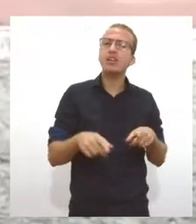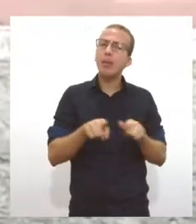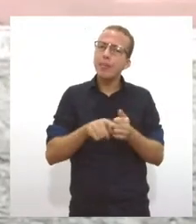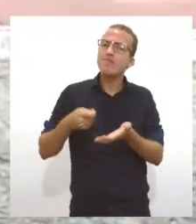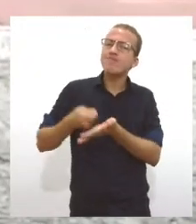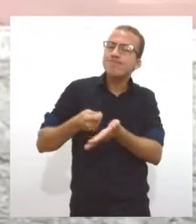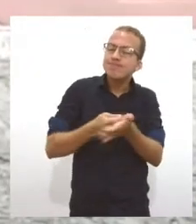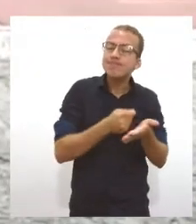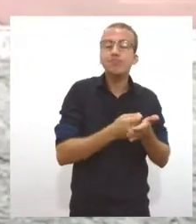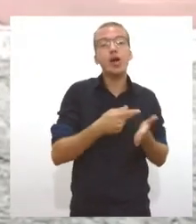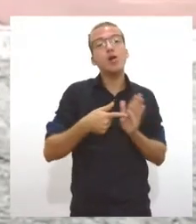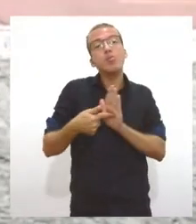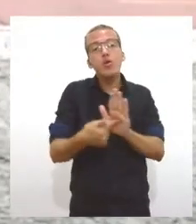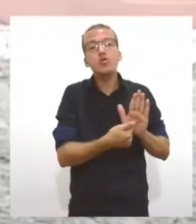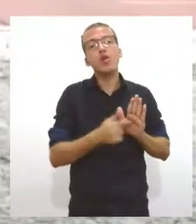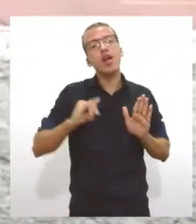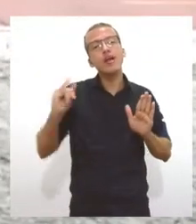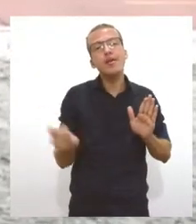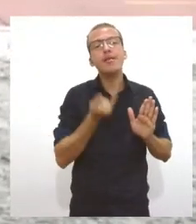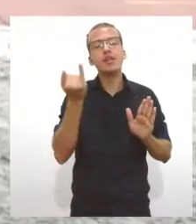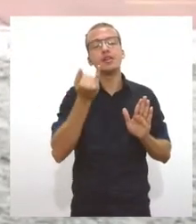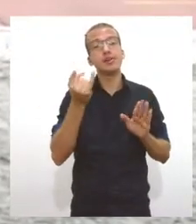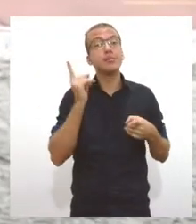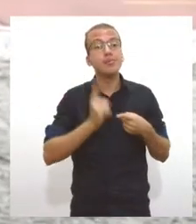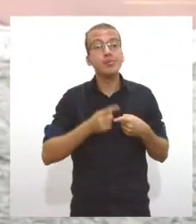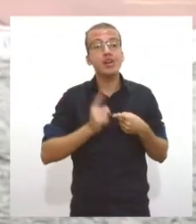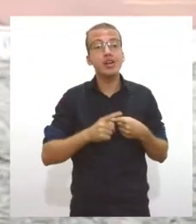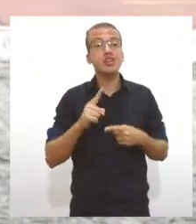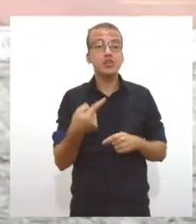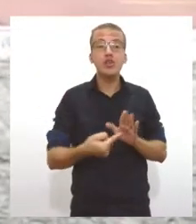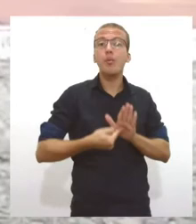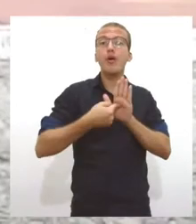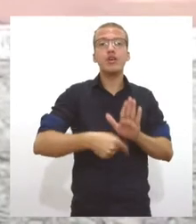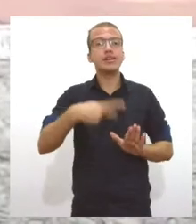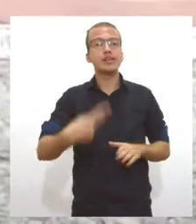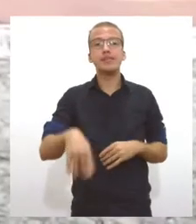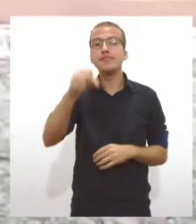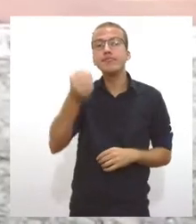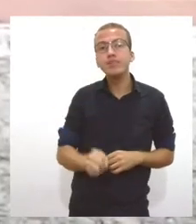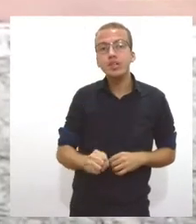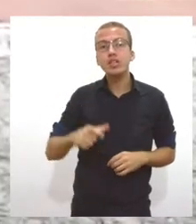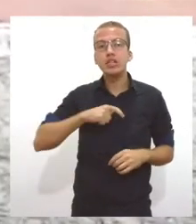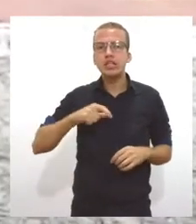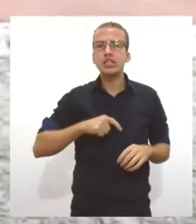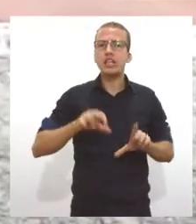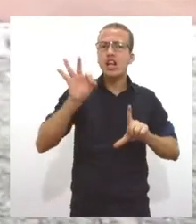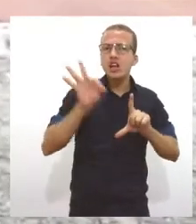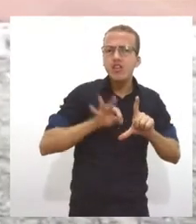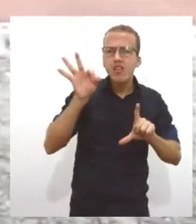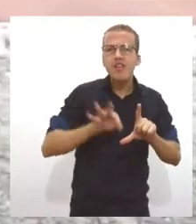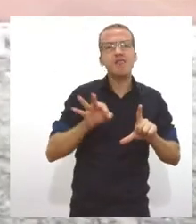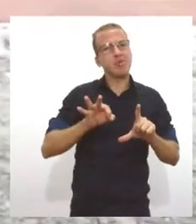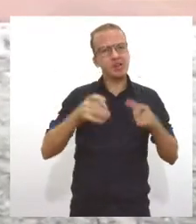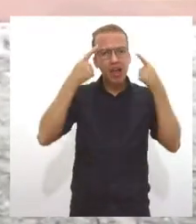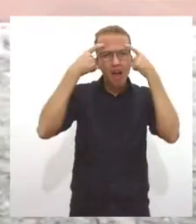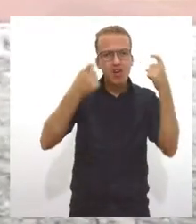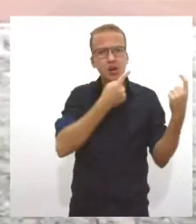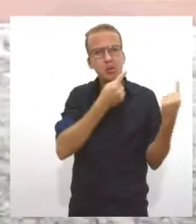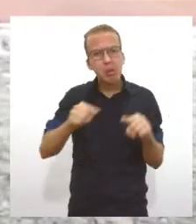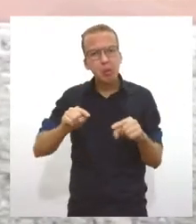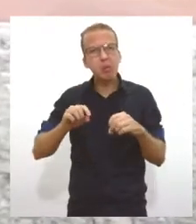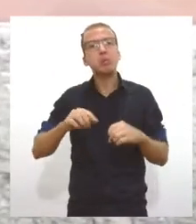importância, até porque a gente mostrou que em Sergipe o índice de crueldade com os animais é assustador.